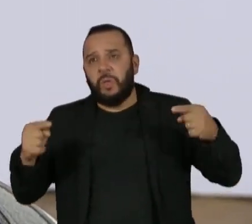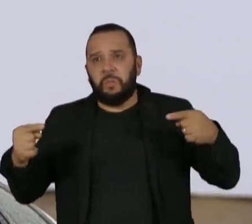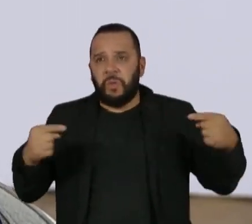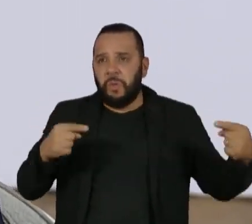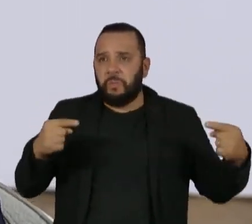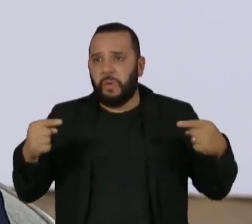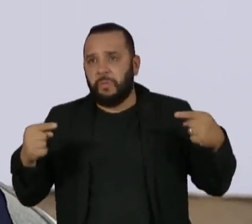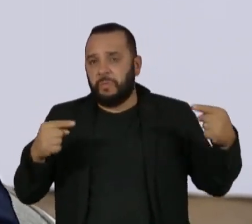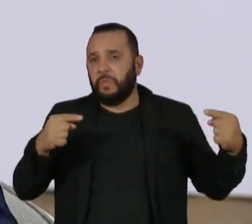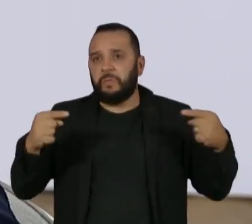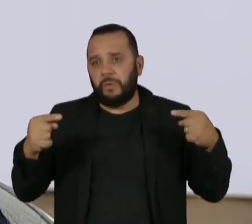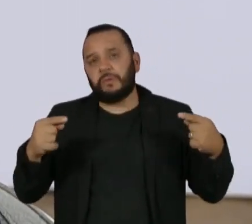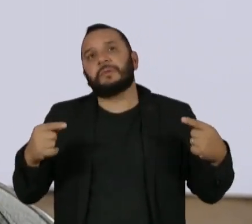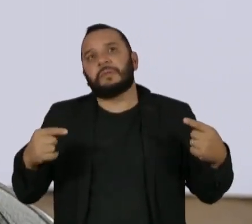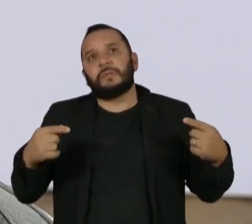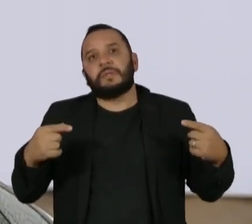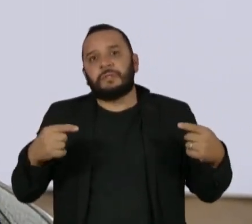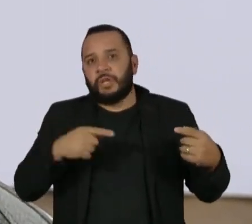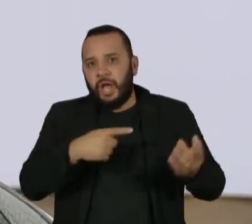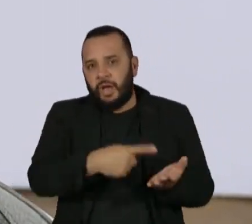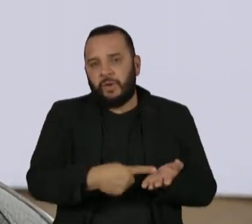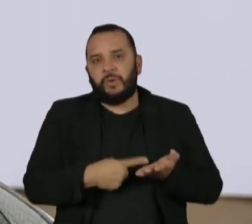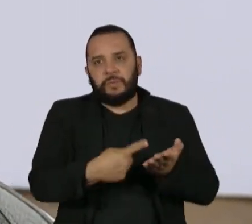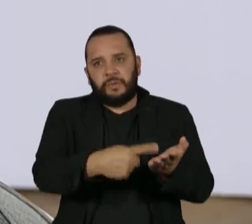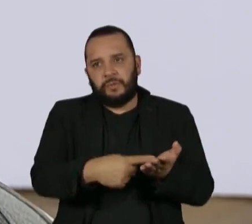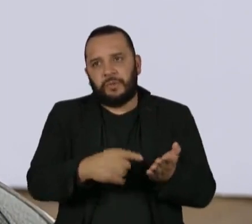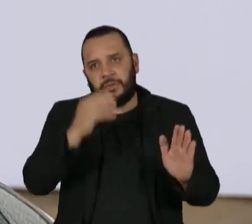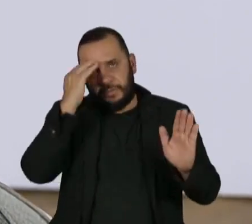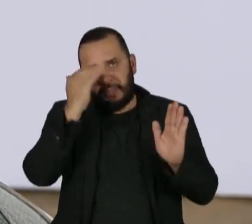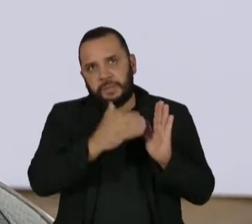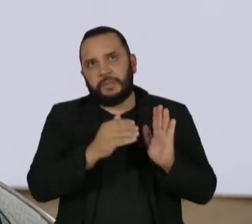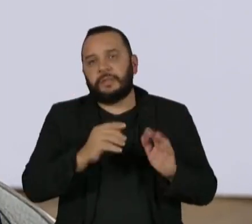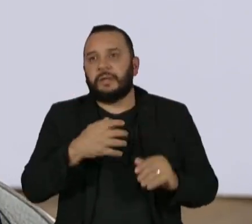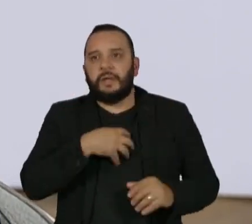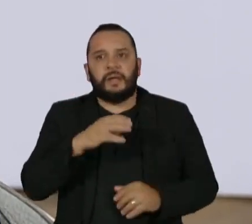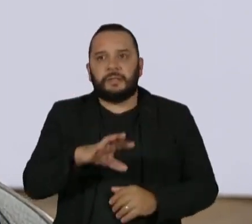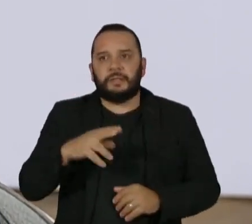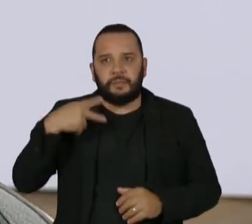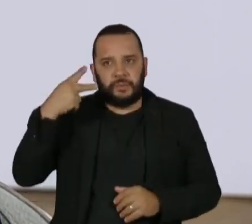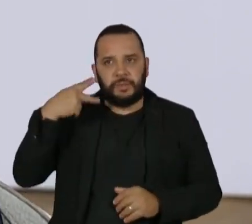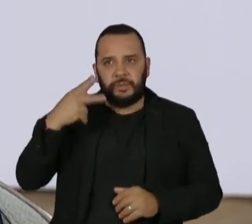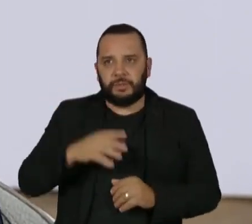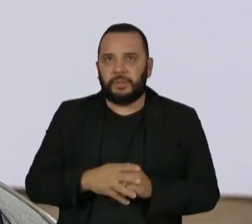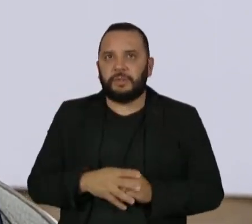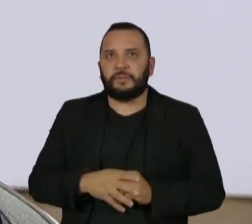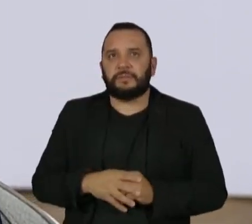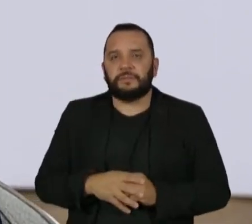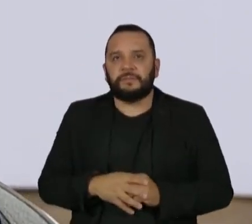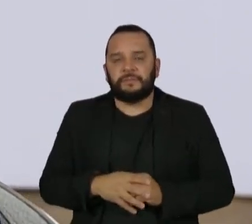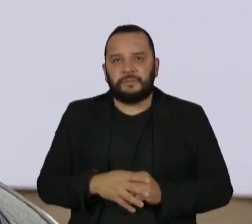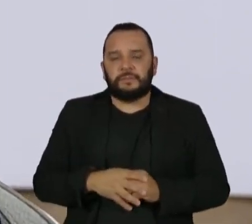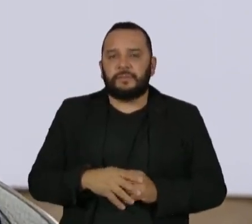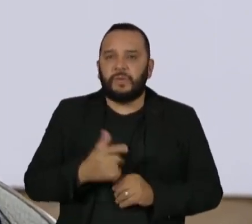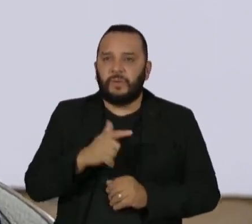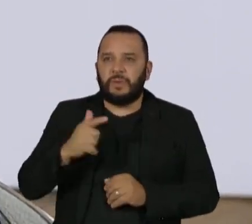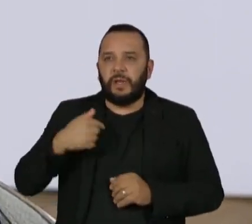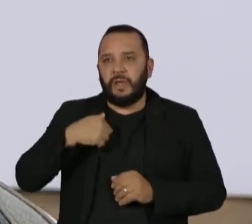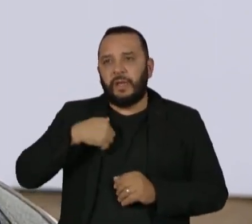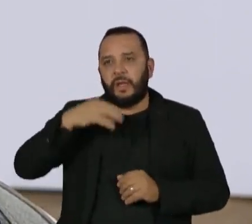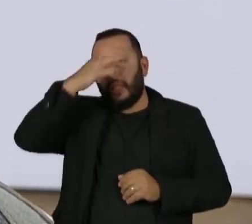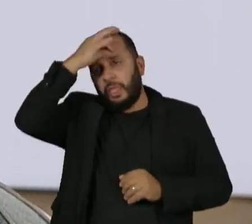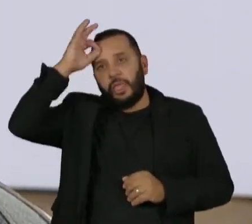força para que o outro cumpra, aquilo que acertou. Política se faz assim, não há ingenuidade